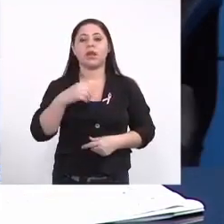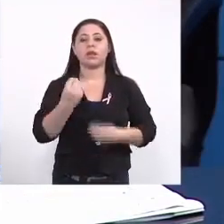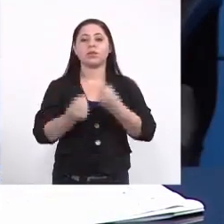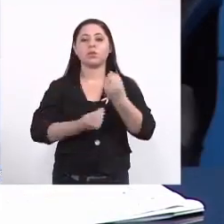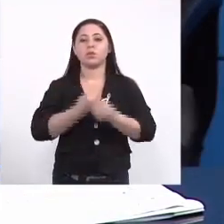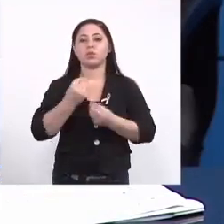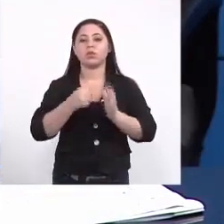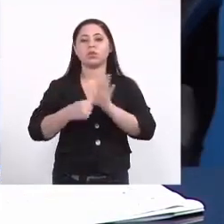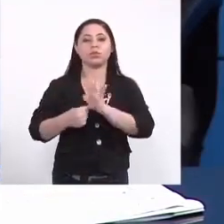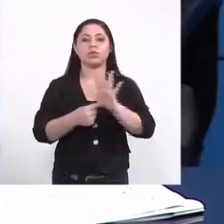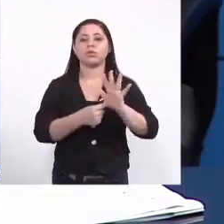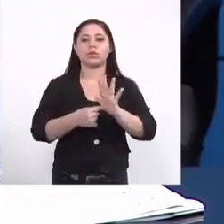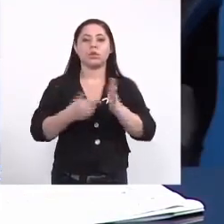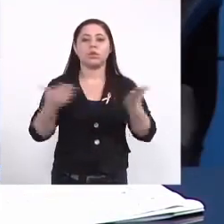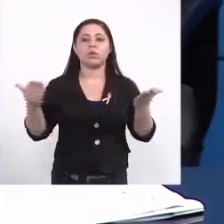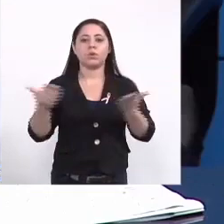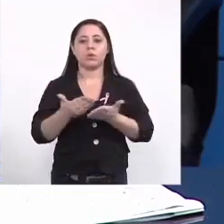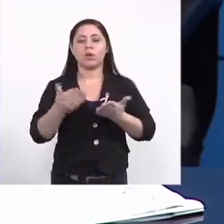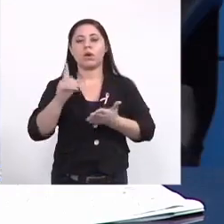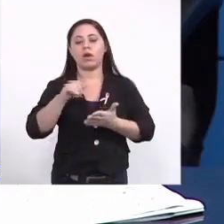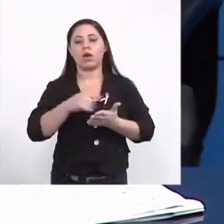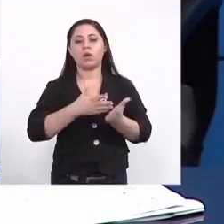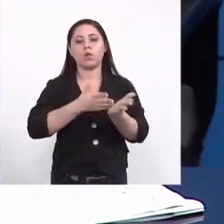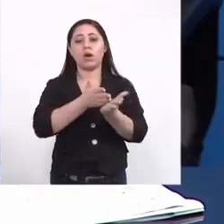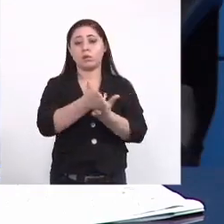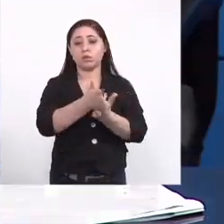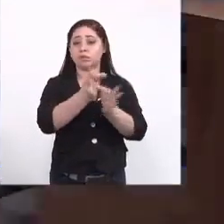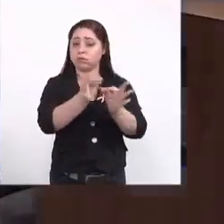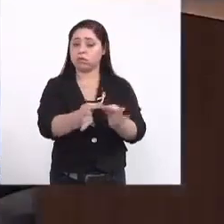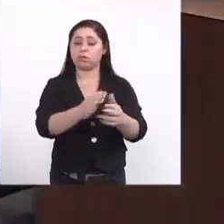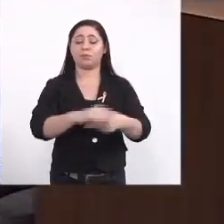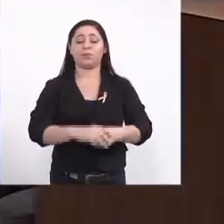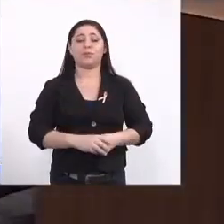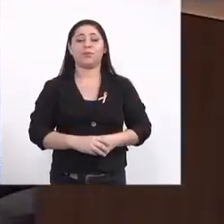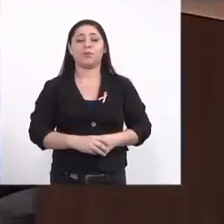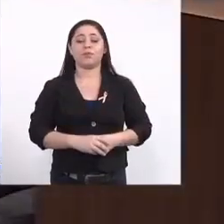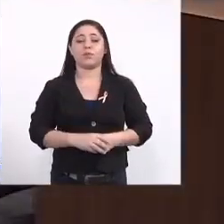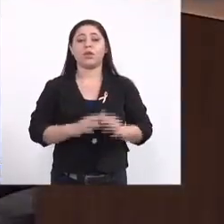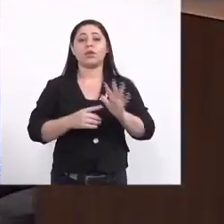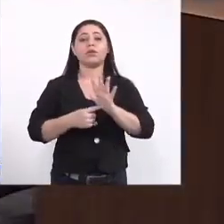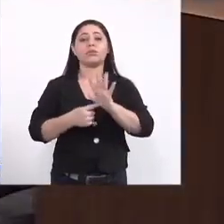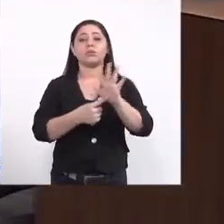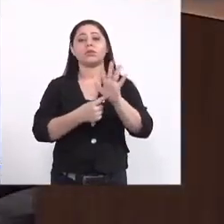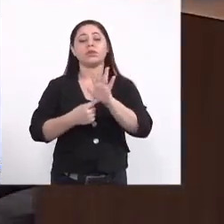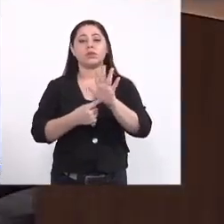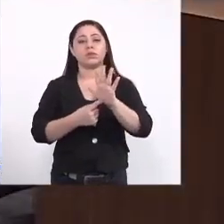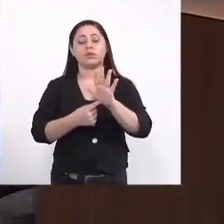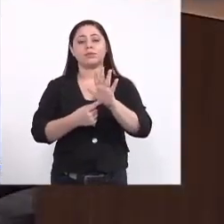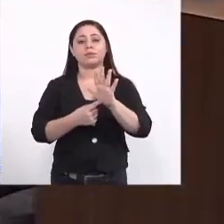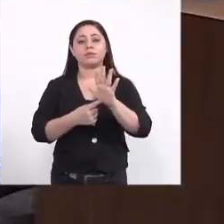que você colocou eu acho que é o caminho né apresentar